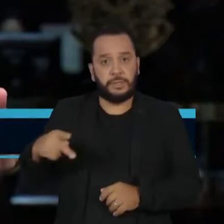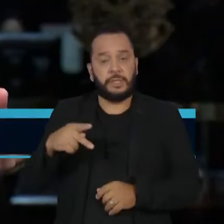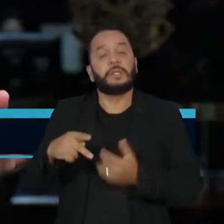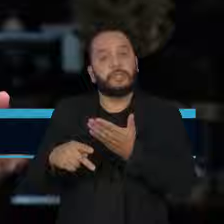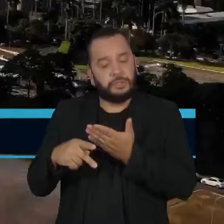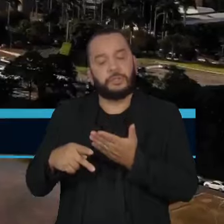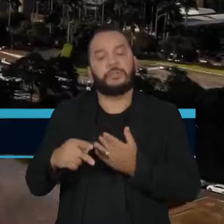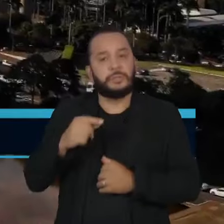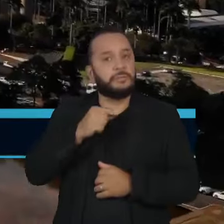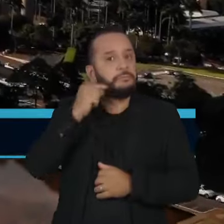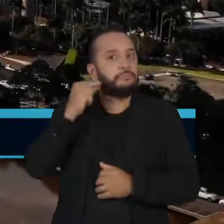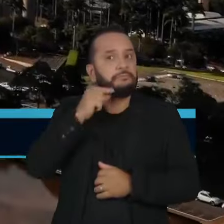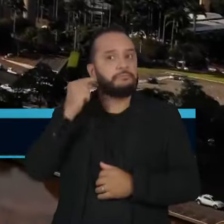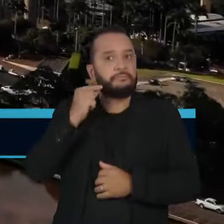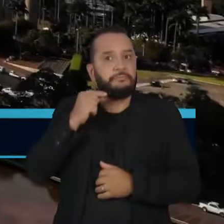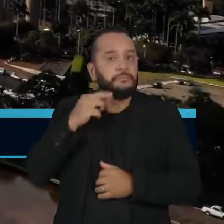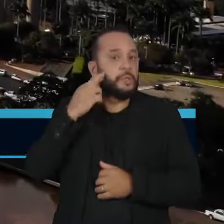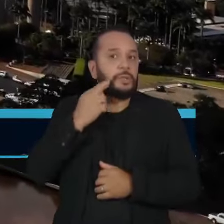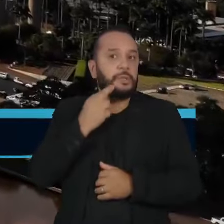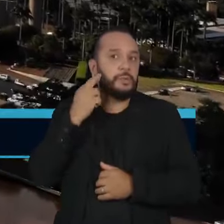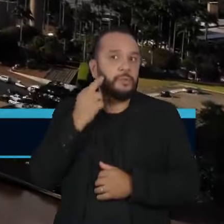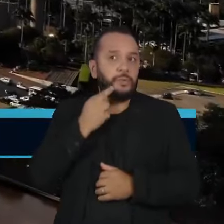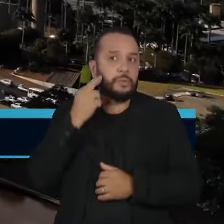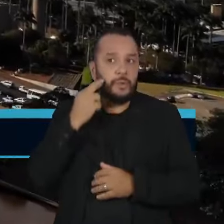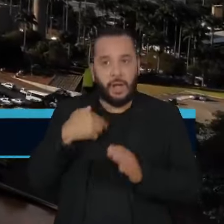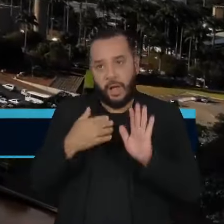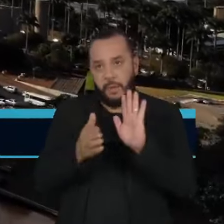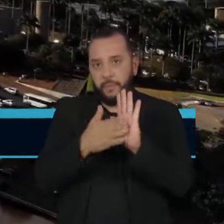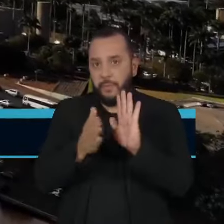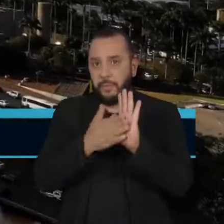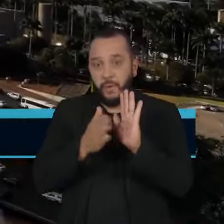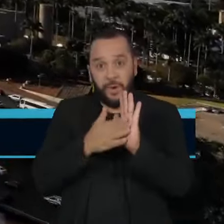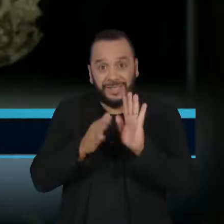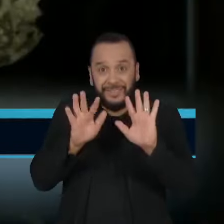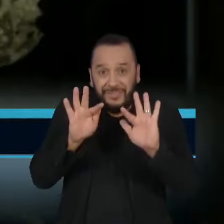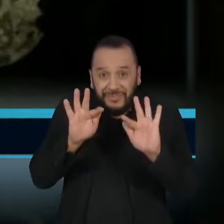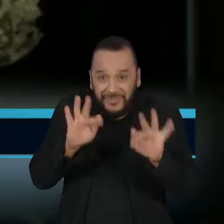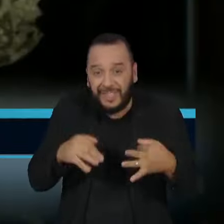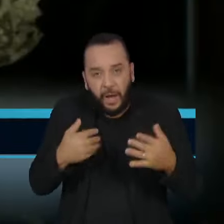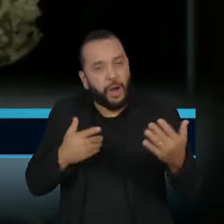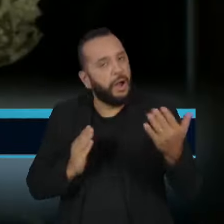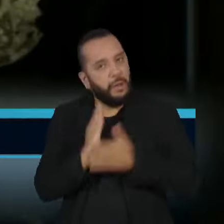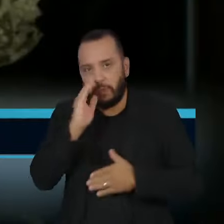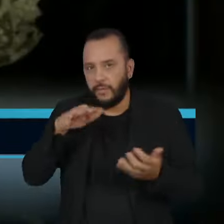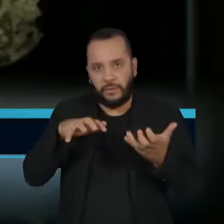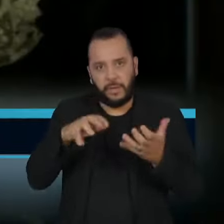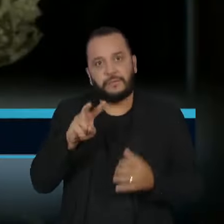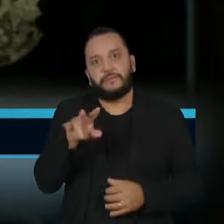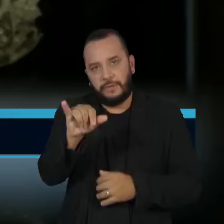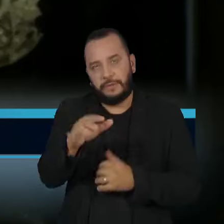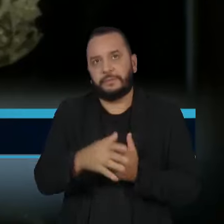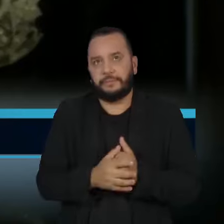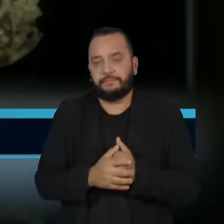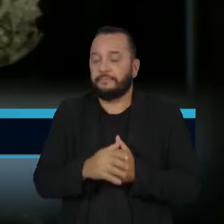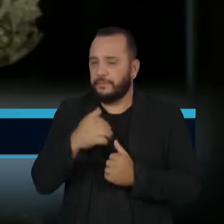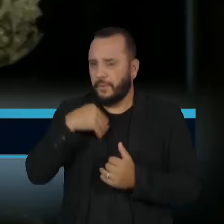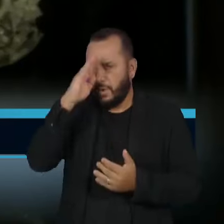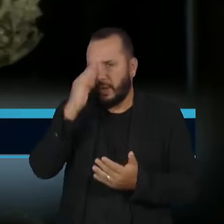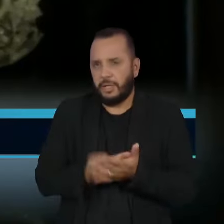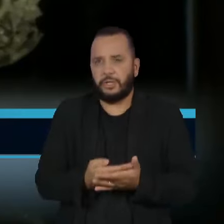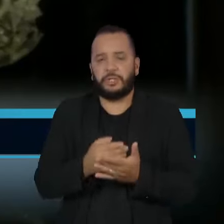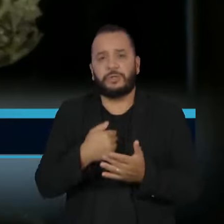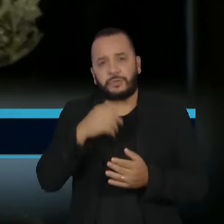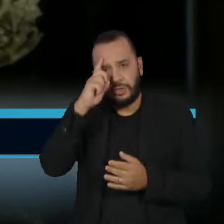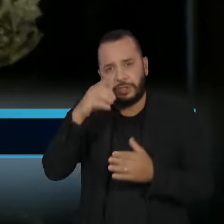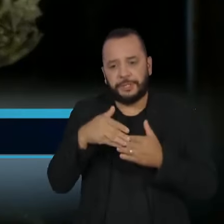Rodrigo Pacheco. A proposta final terá que ser aprovada no Congresso. Então eu acredito que nos próximos dias